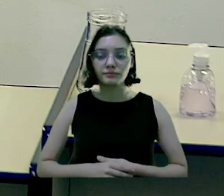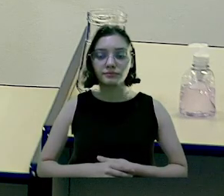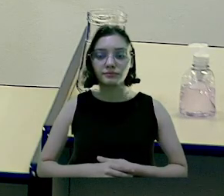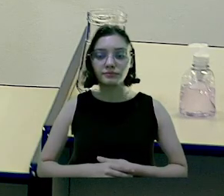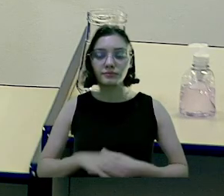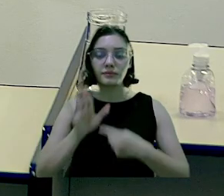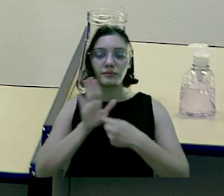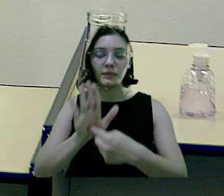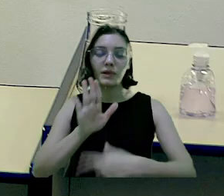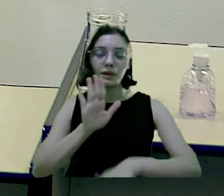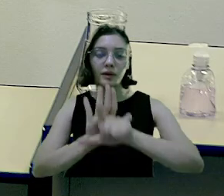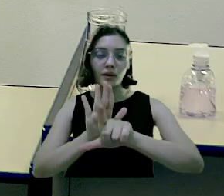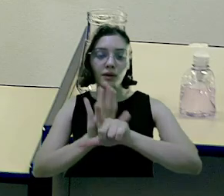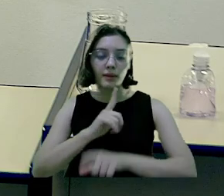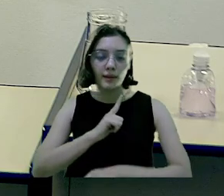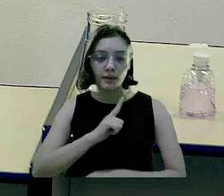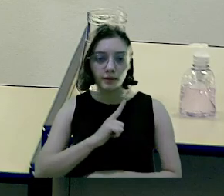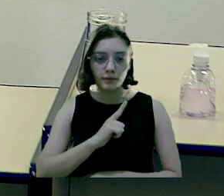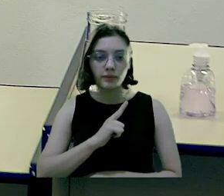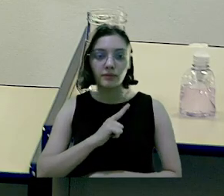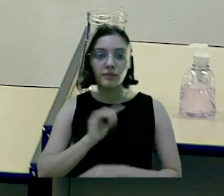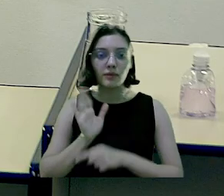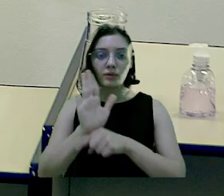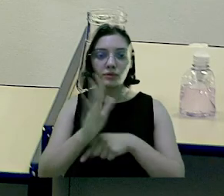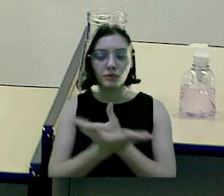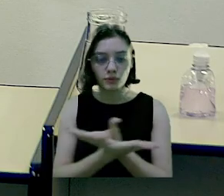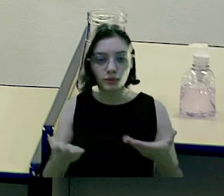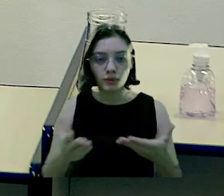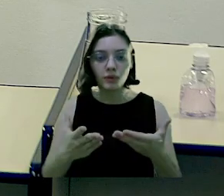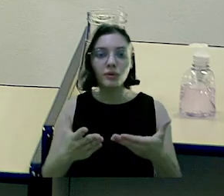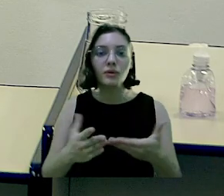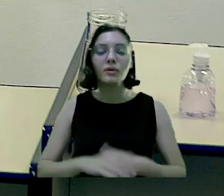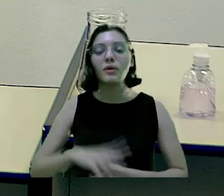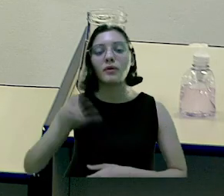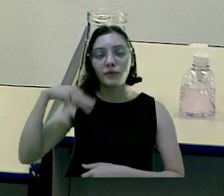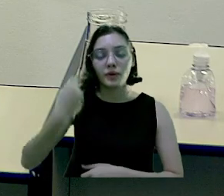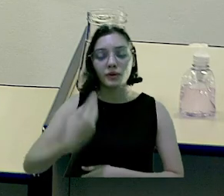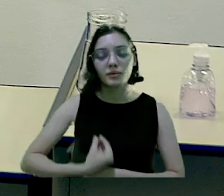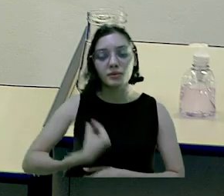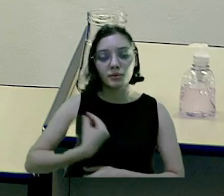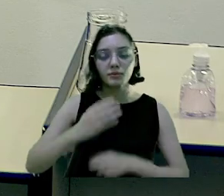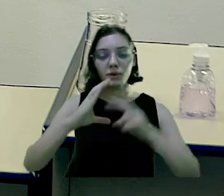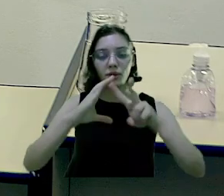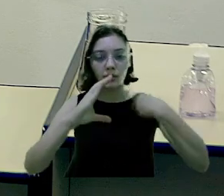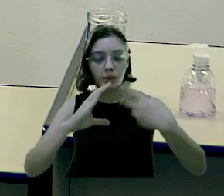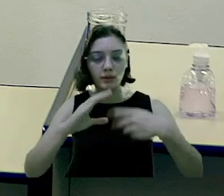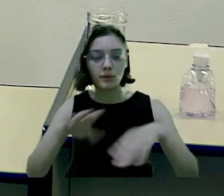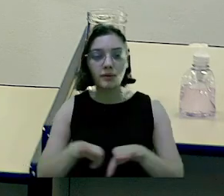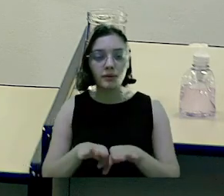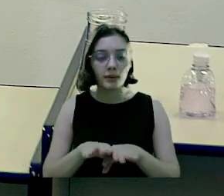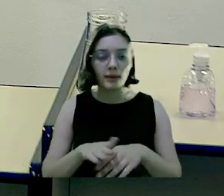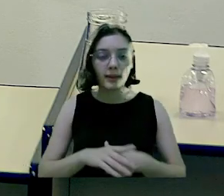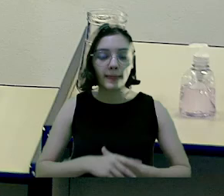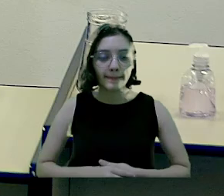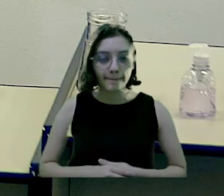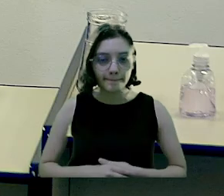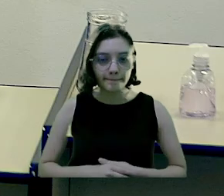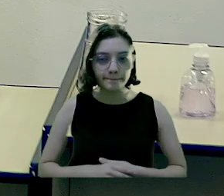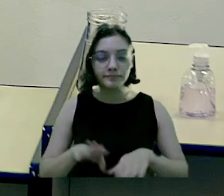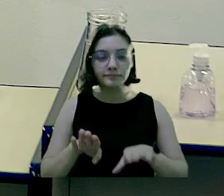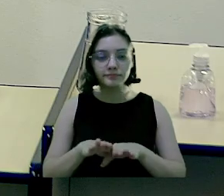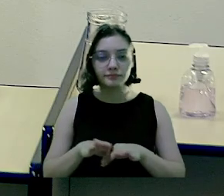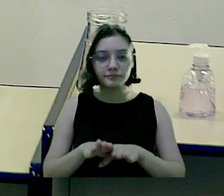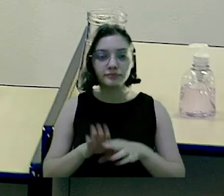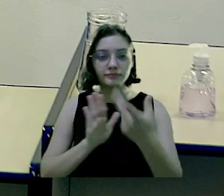De sim, moda, editamos o presente projeto de lei e contamos com a colaboração do Móveis Pares de Sacolhã da Casa Legislativa, quanto à sua